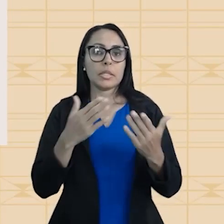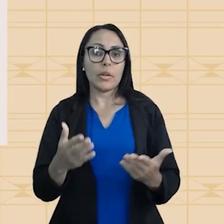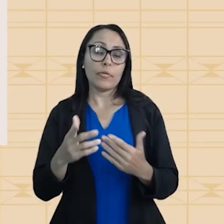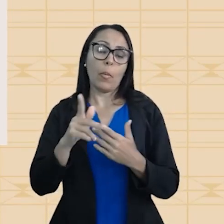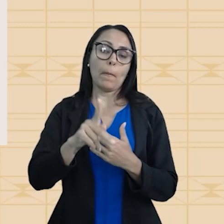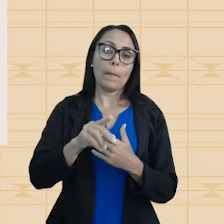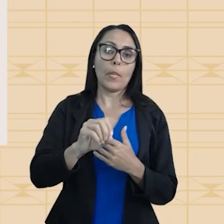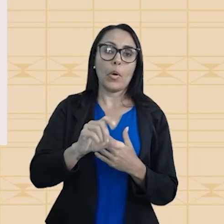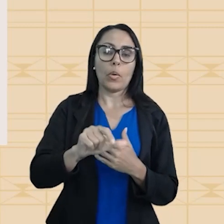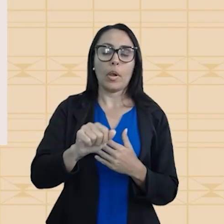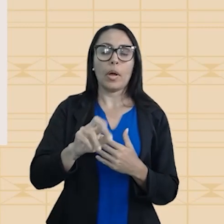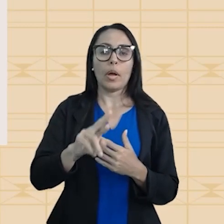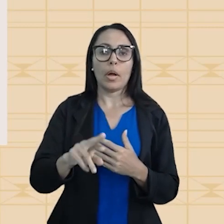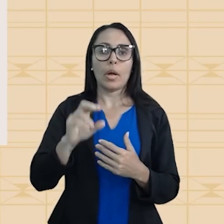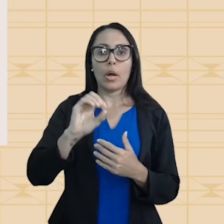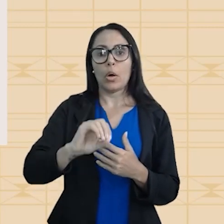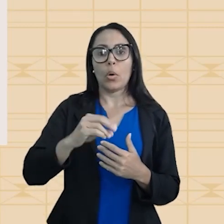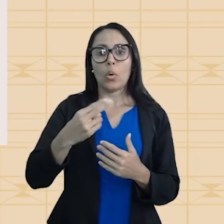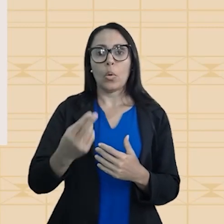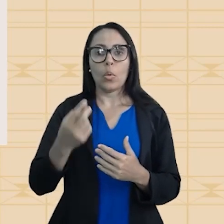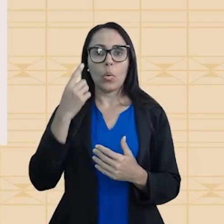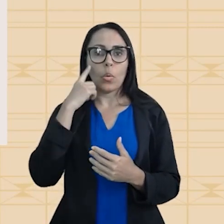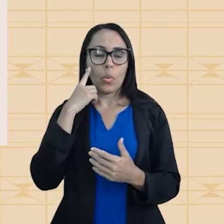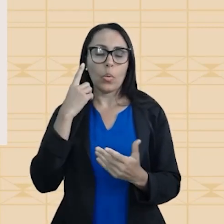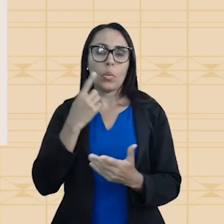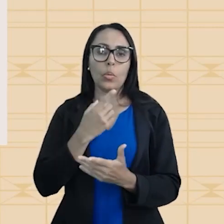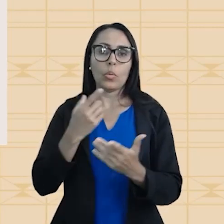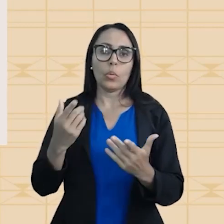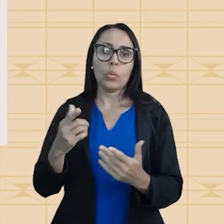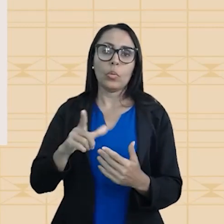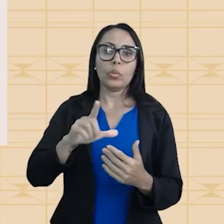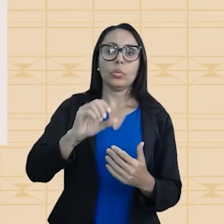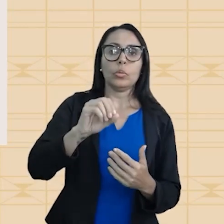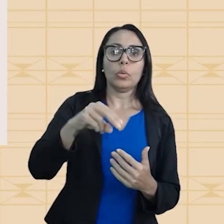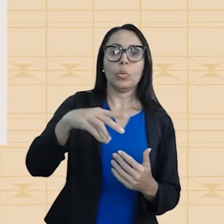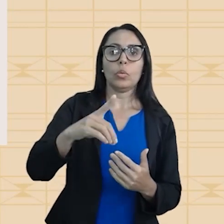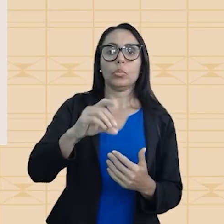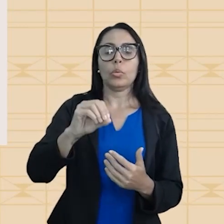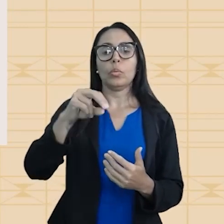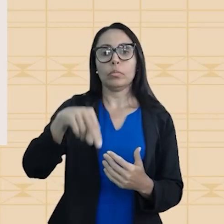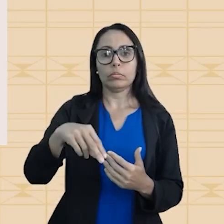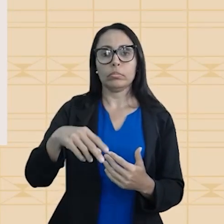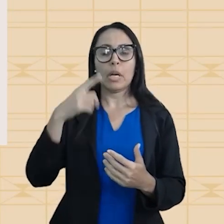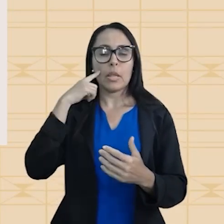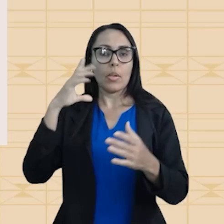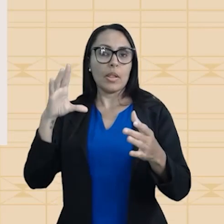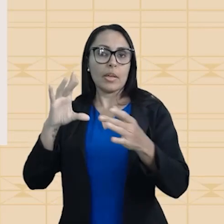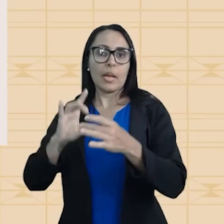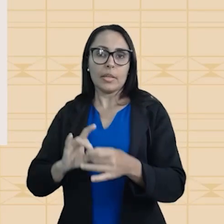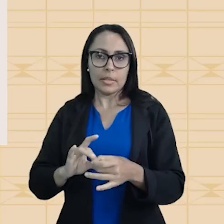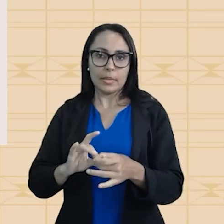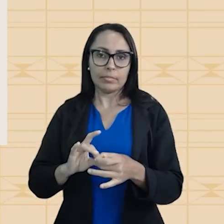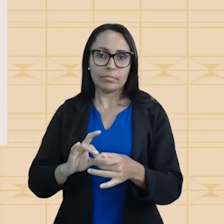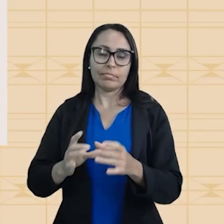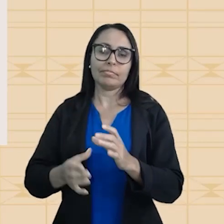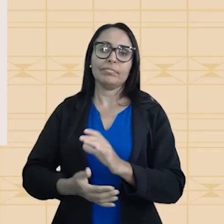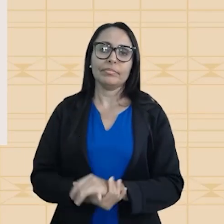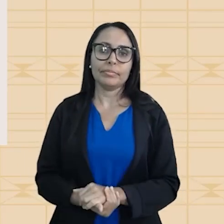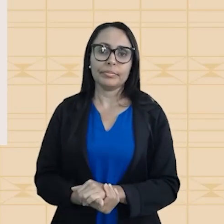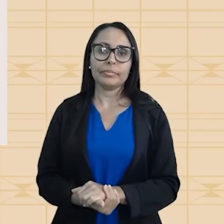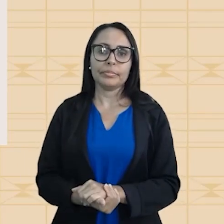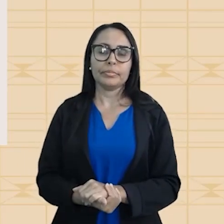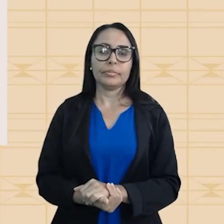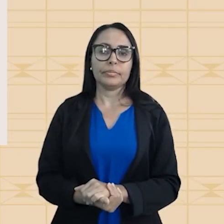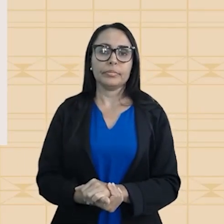polar, ou é dipolo, dipolo, ou é ligação de hidrogênio, vulgamente chamado de ponto de